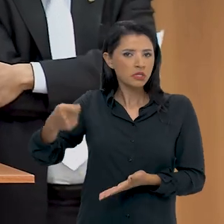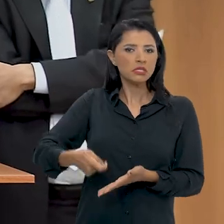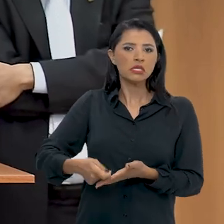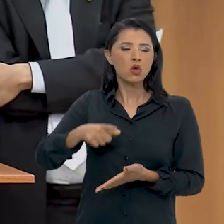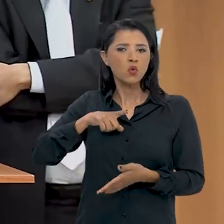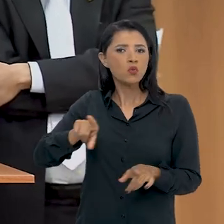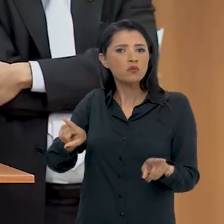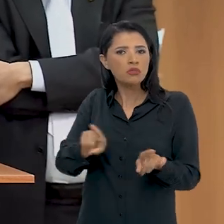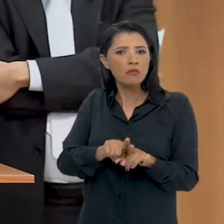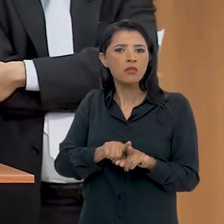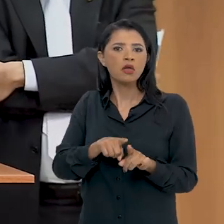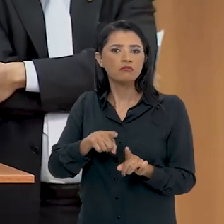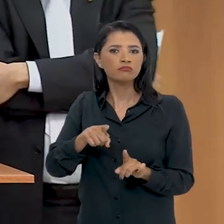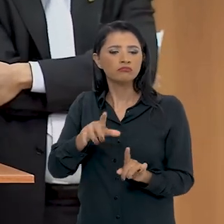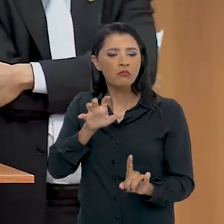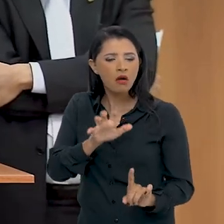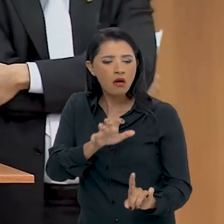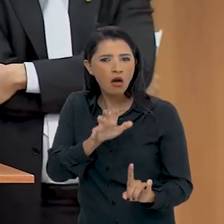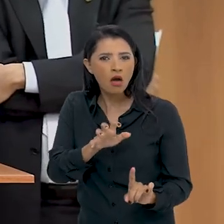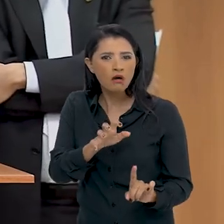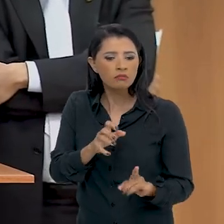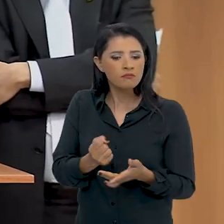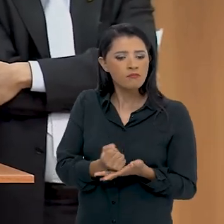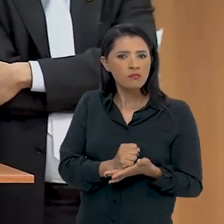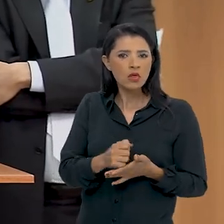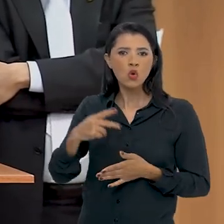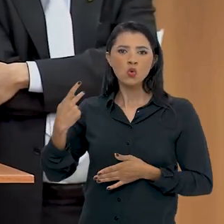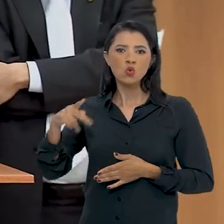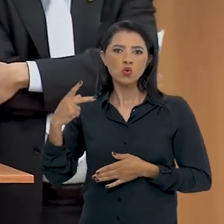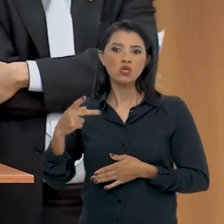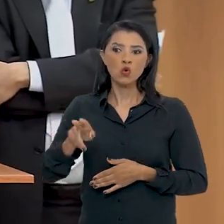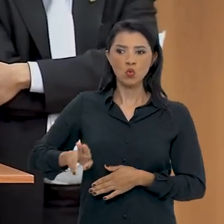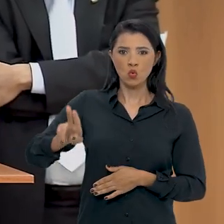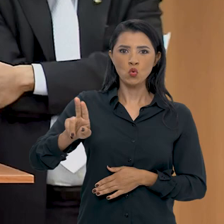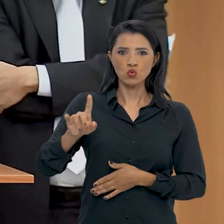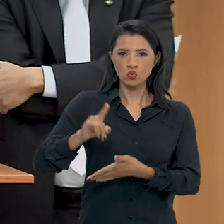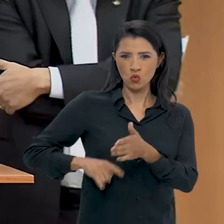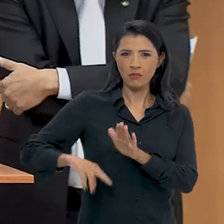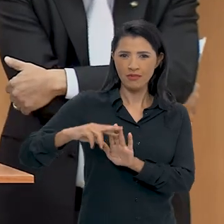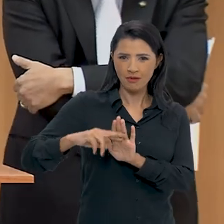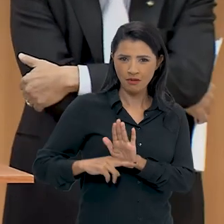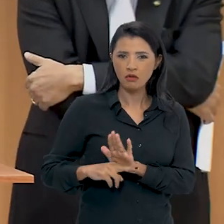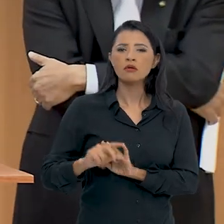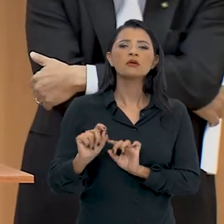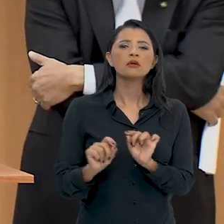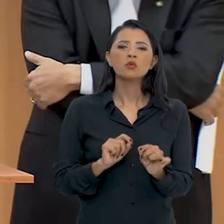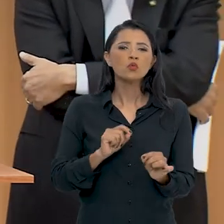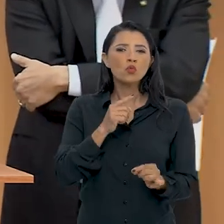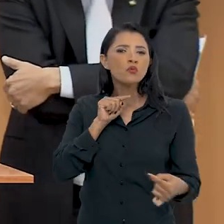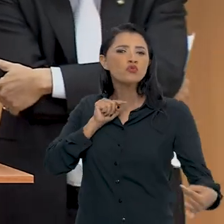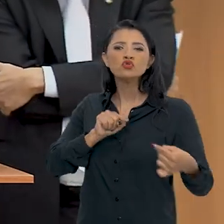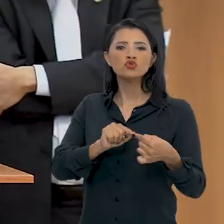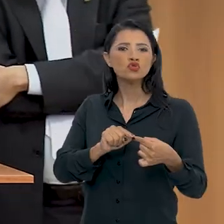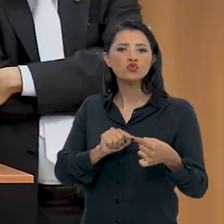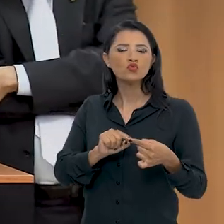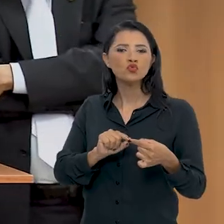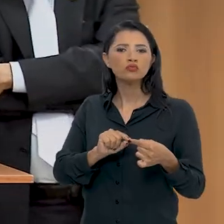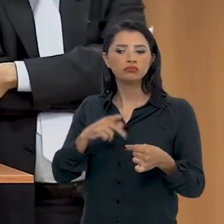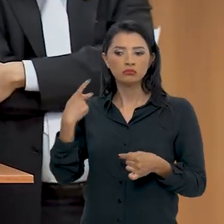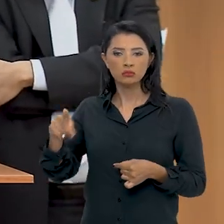decisão e manipulando seus próprios termos de uso para